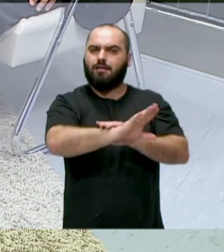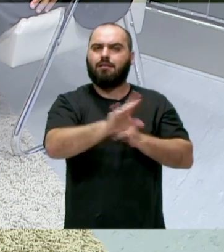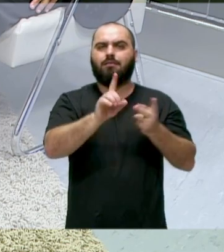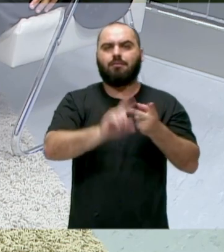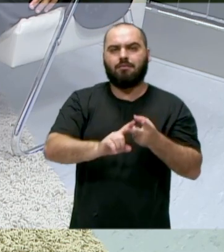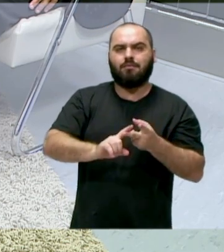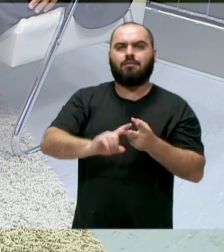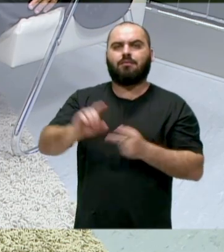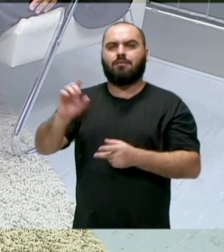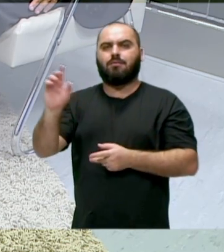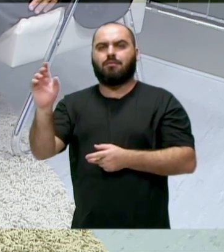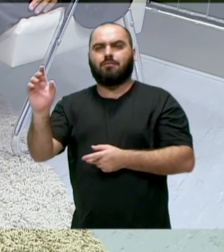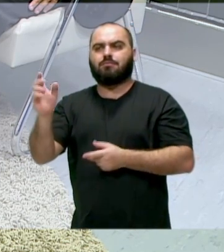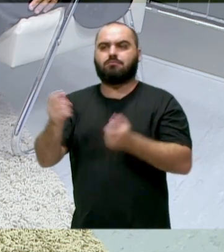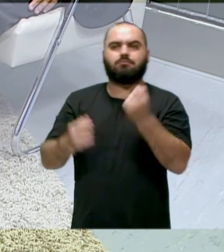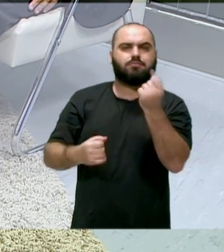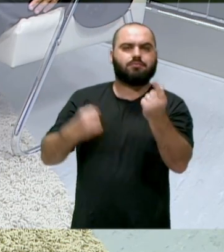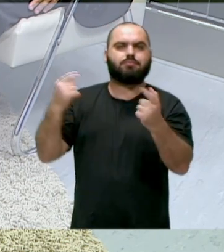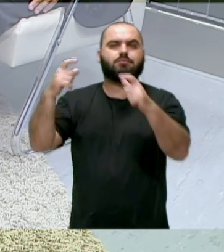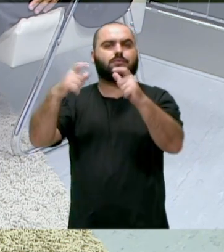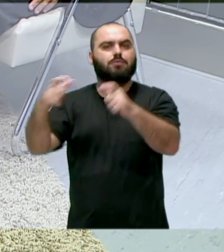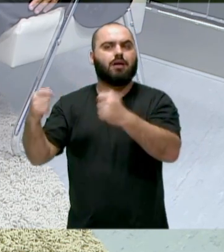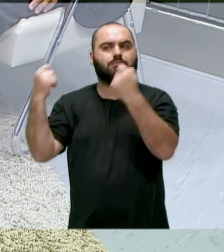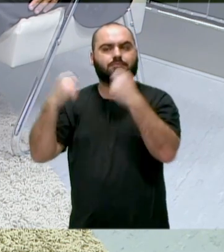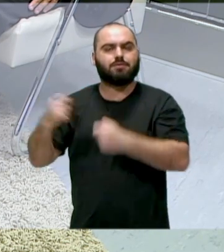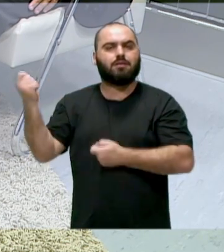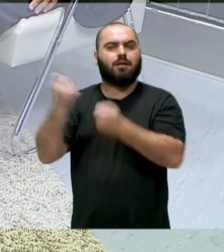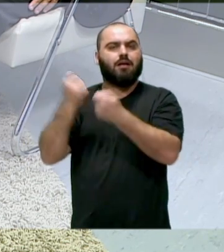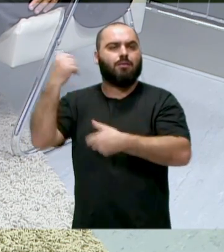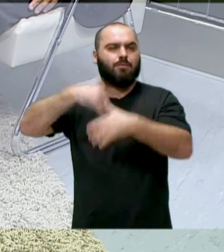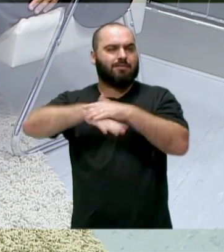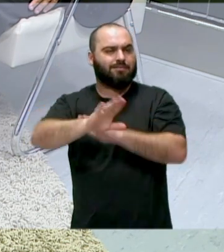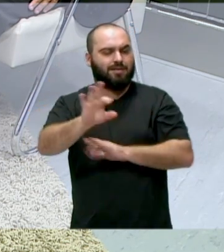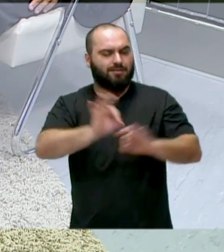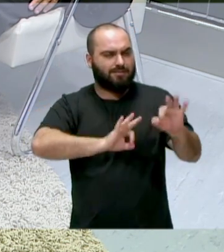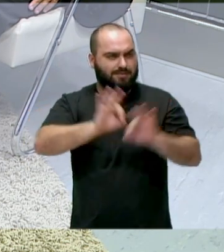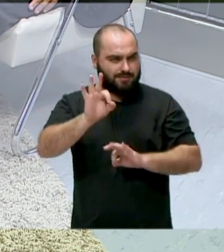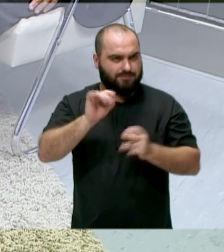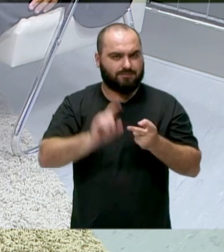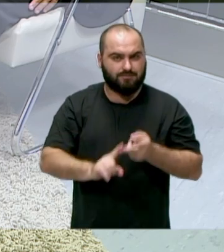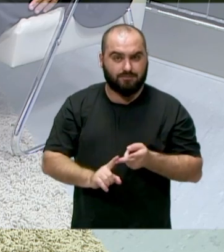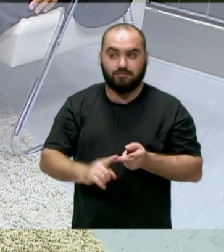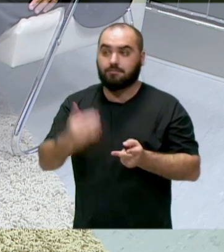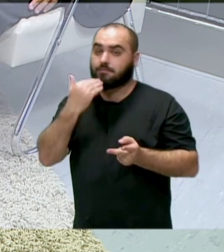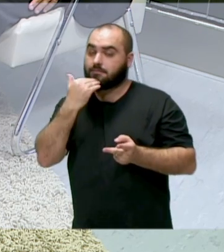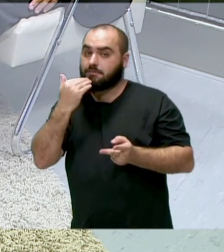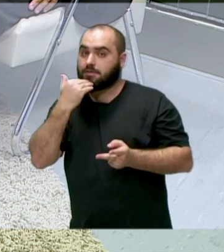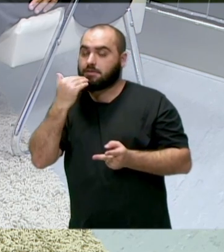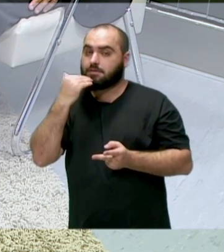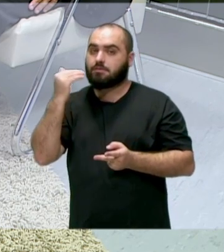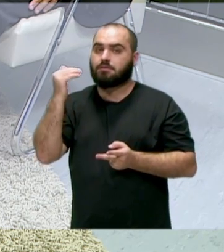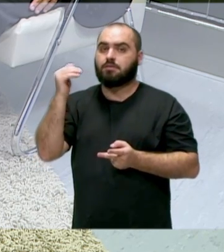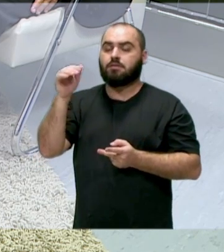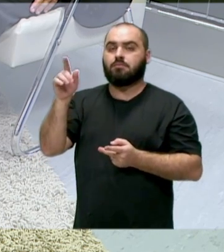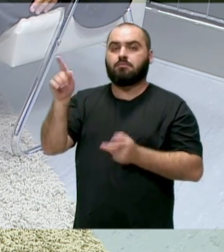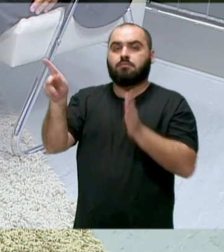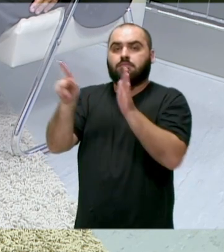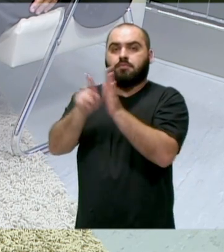organizem estacionamentos em alguns pontos da cidade. Outra questão é o pedido de agentes da